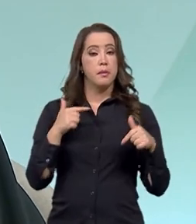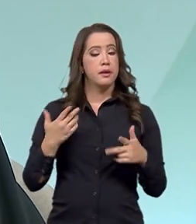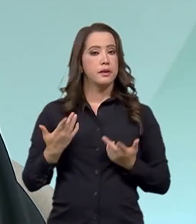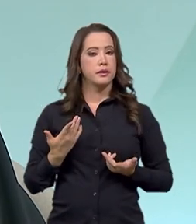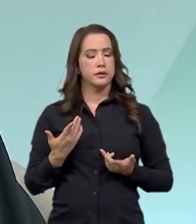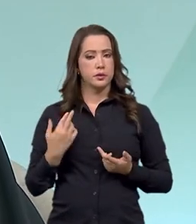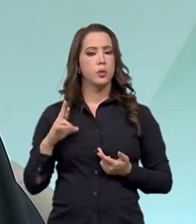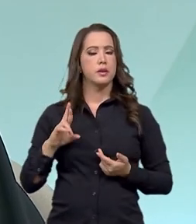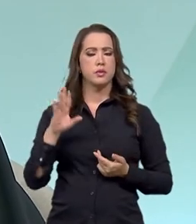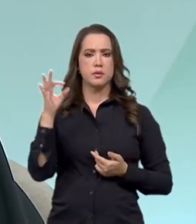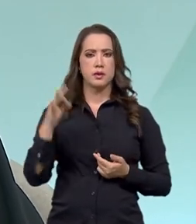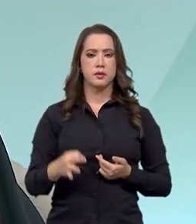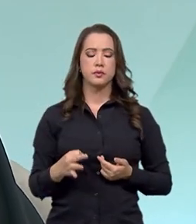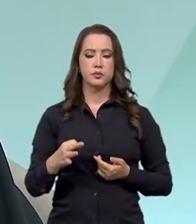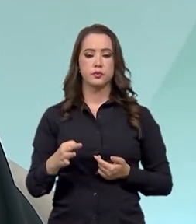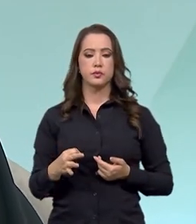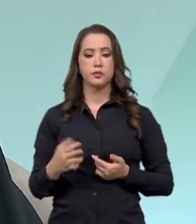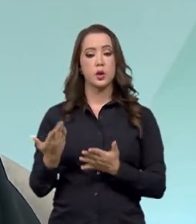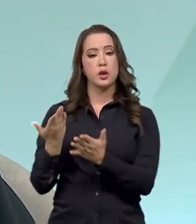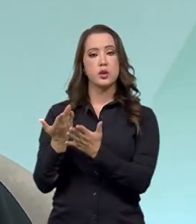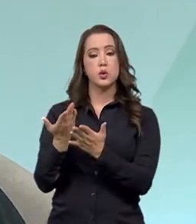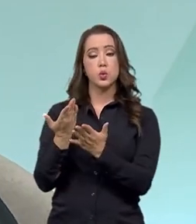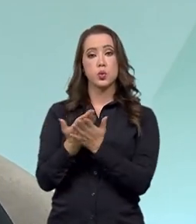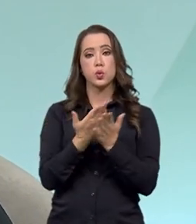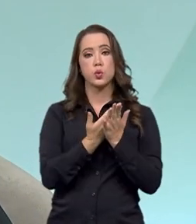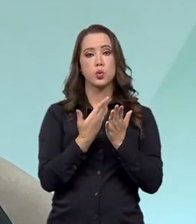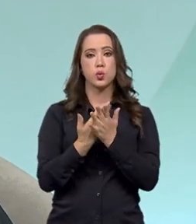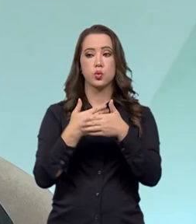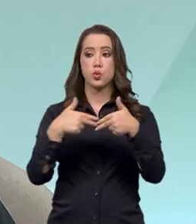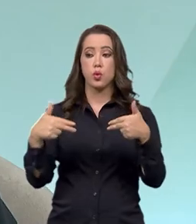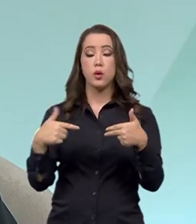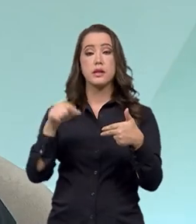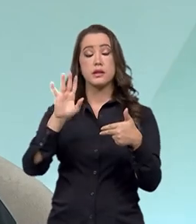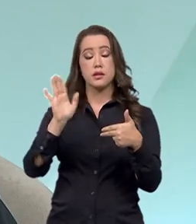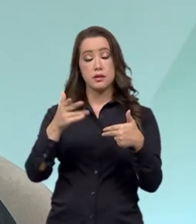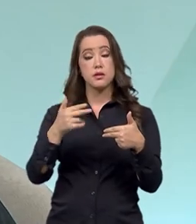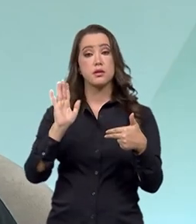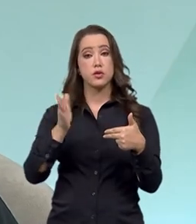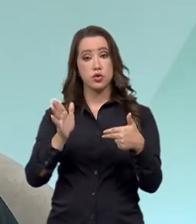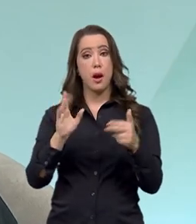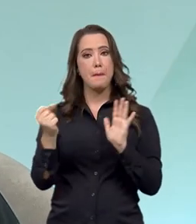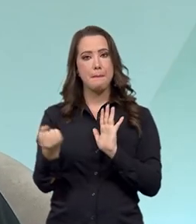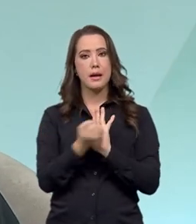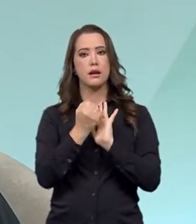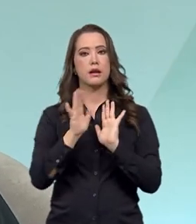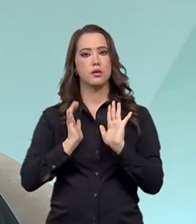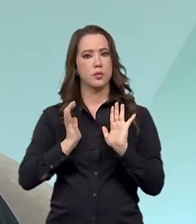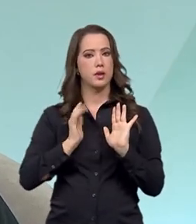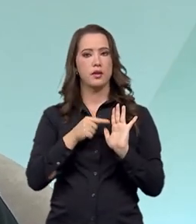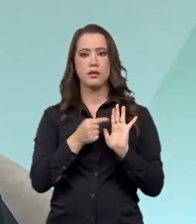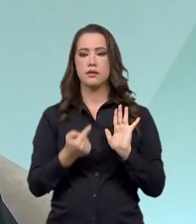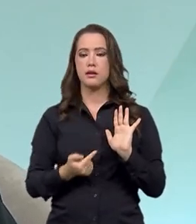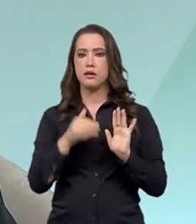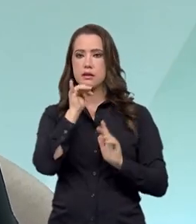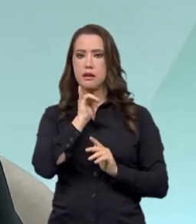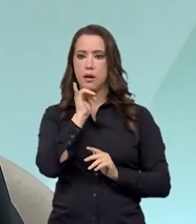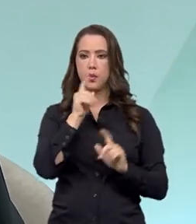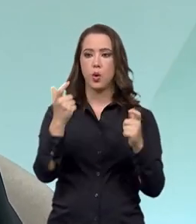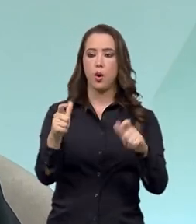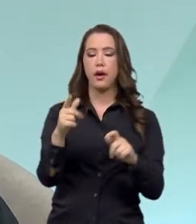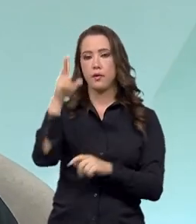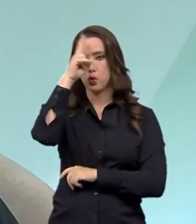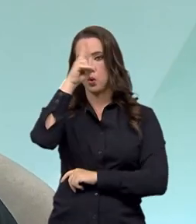responsabilidade, é a análise de intervenção em bens tombados, que é o caso, por exemplo, dos centros históricos. Quando o IFAM